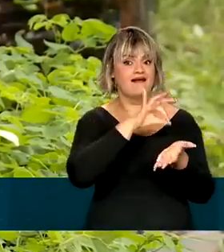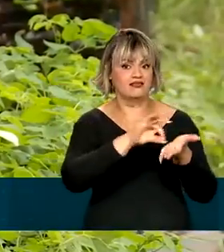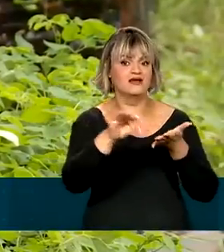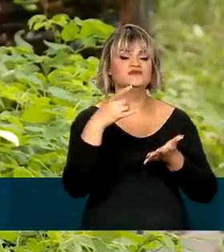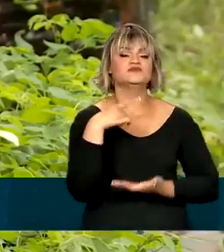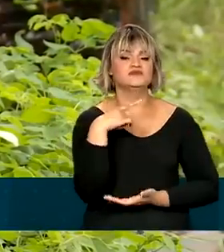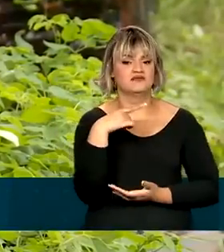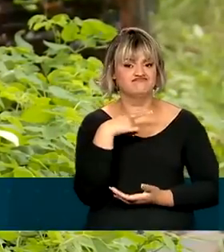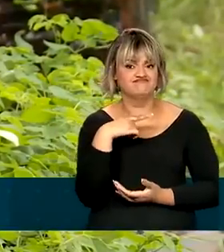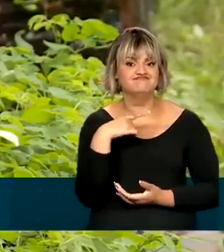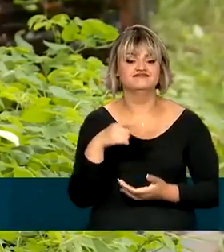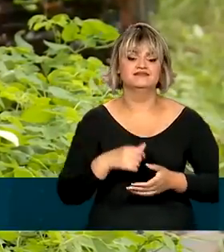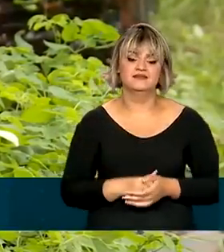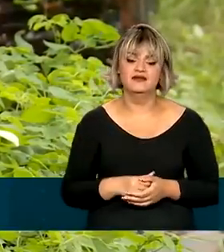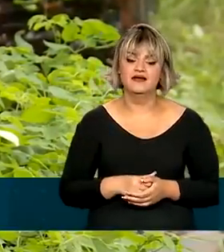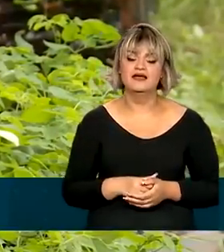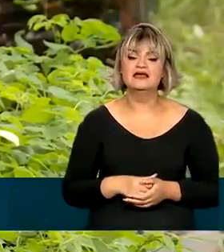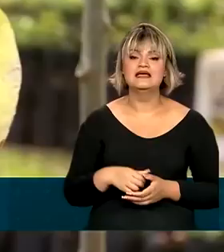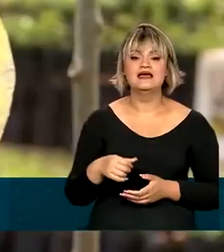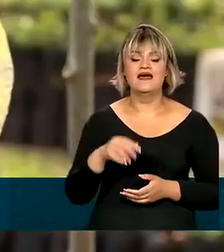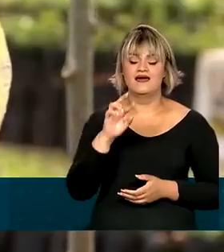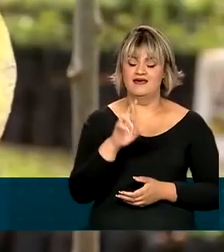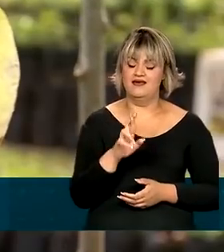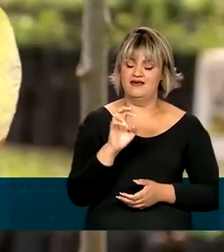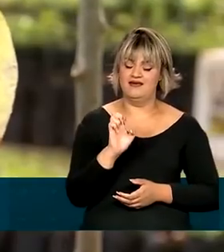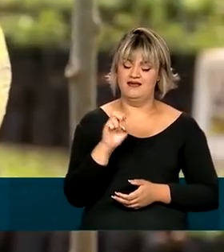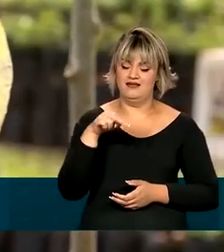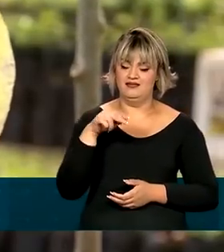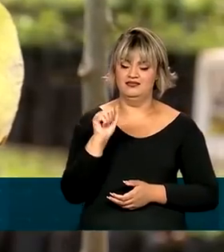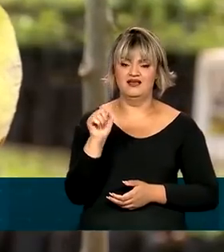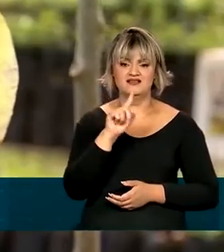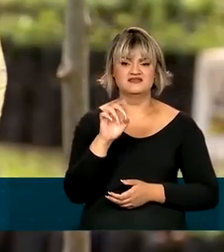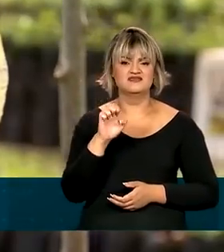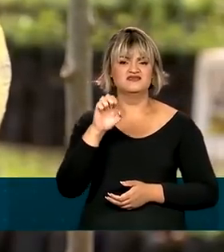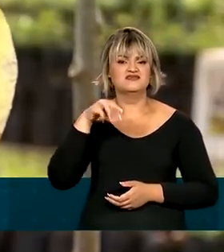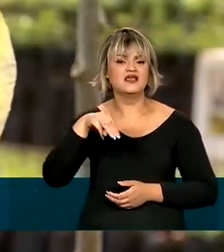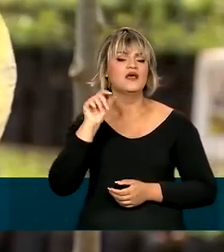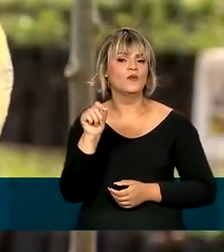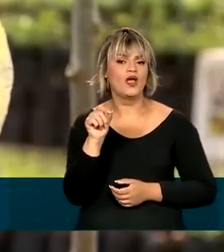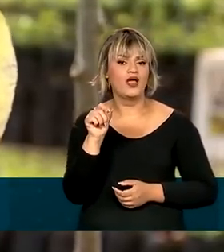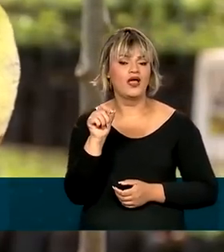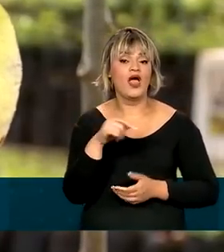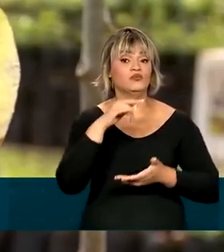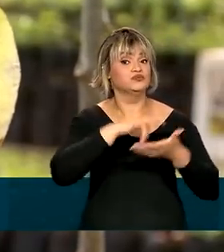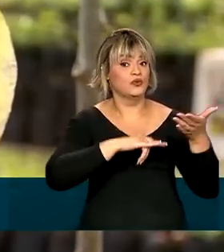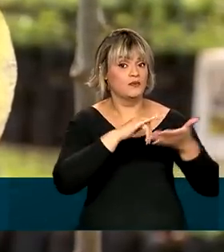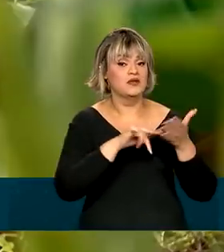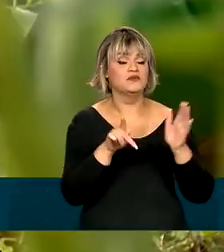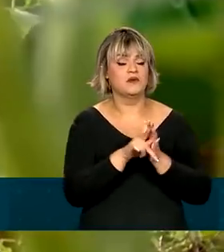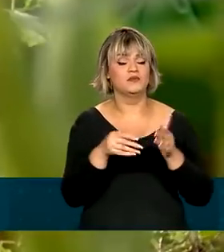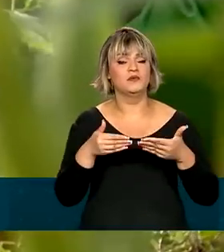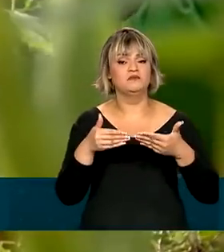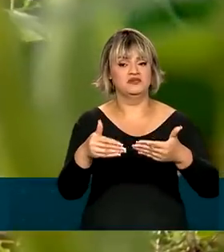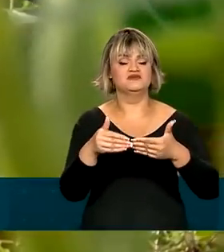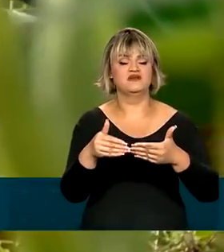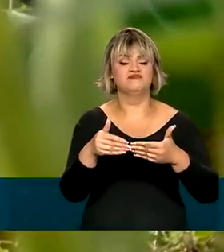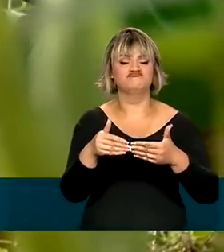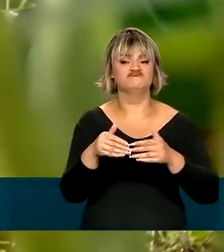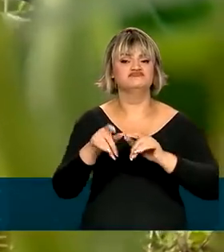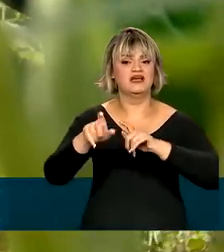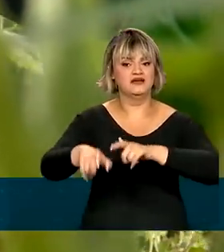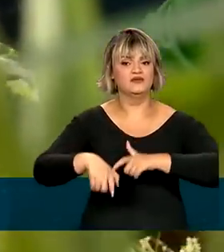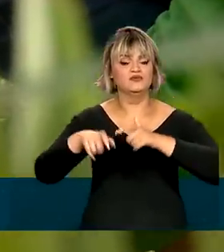de Sementes e Mudas, RENASEM, documento obrigatório emitido pelo Ministério da Agricultura, Pecuária e